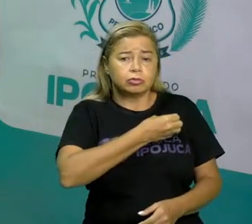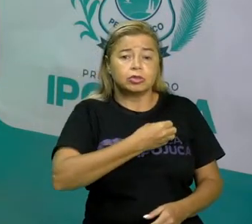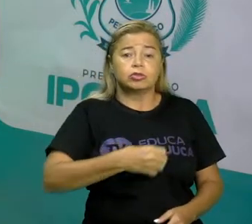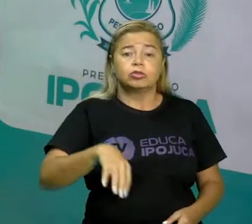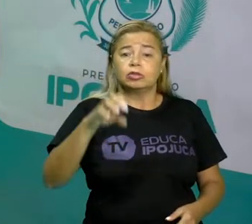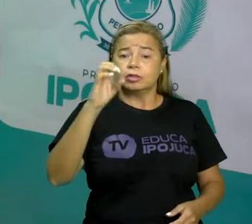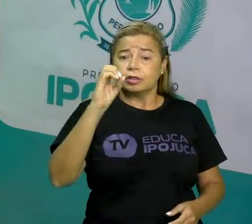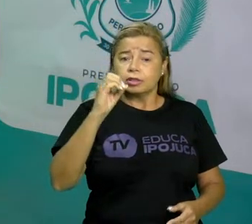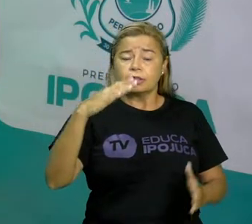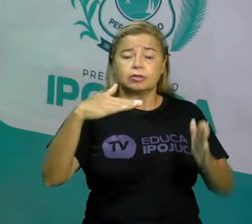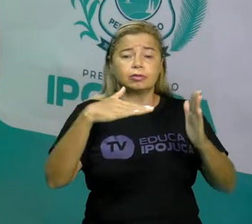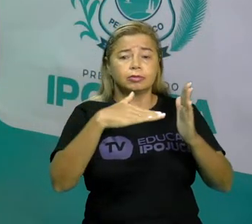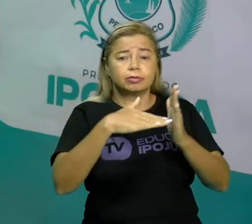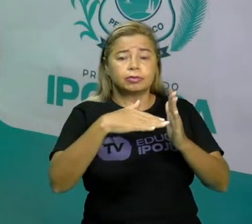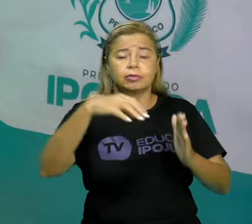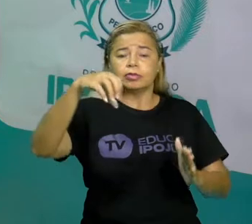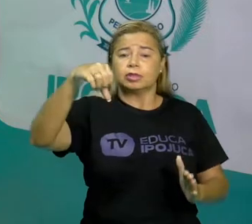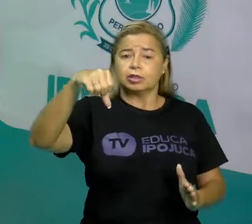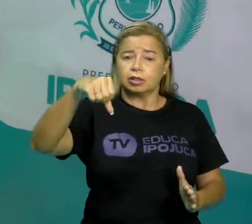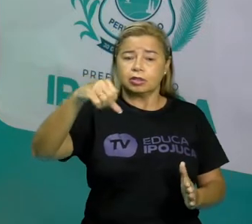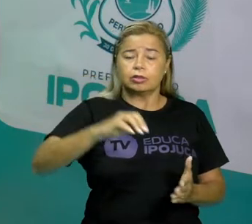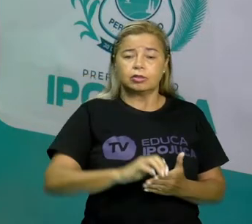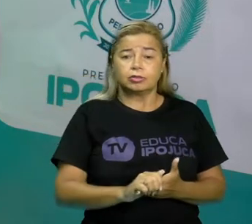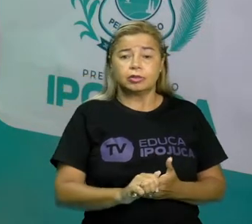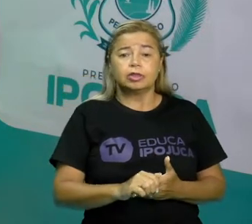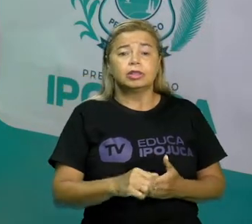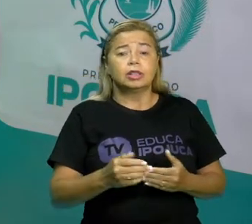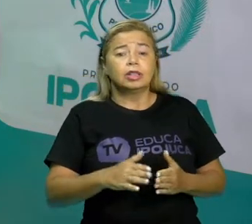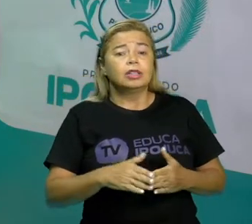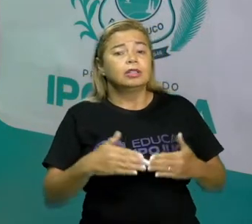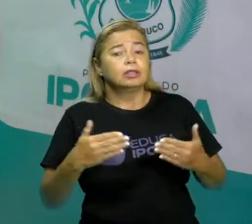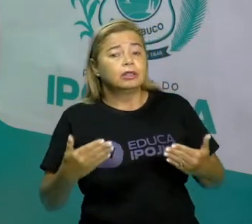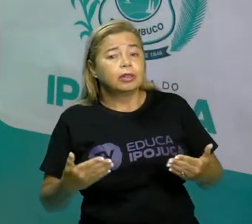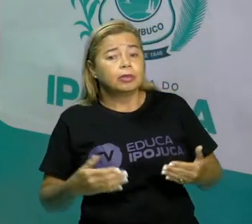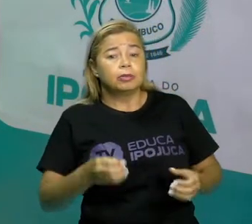podemos formar o número que nós quisermos.